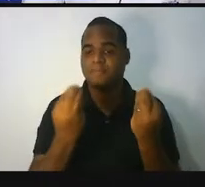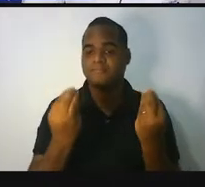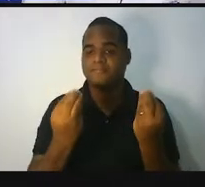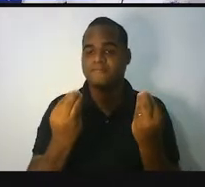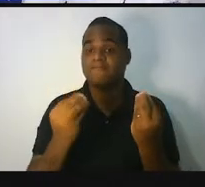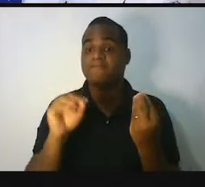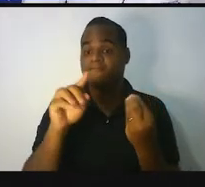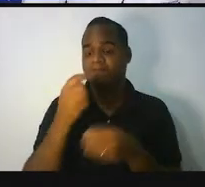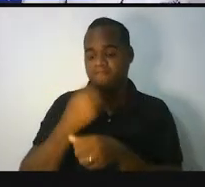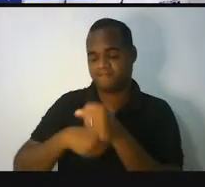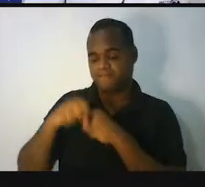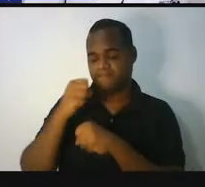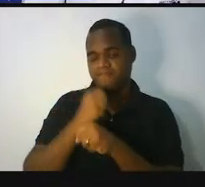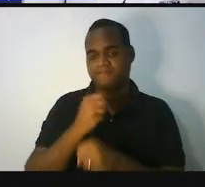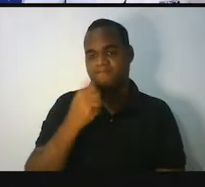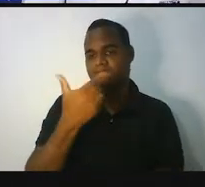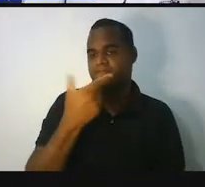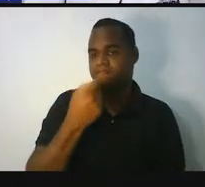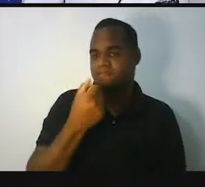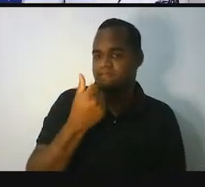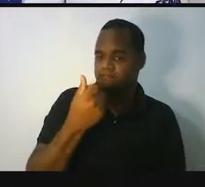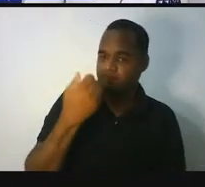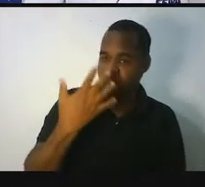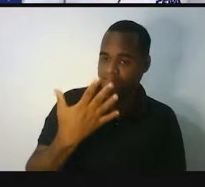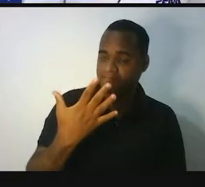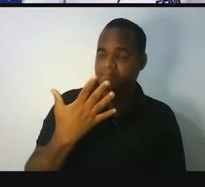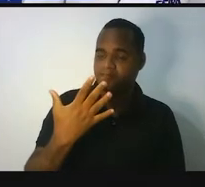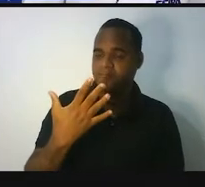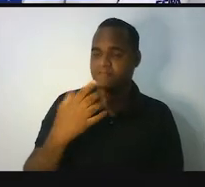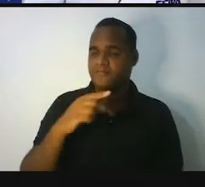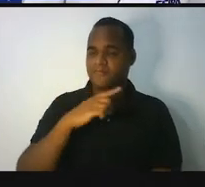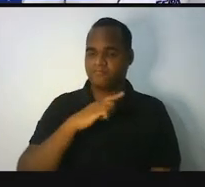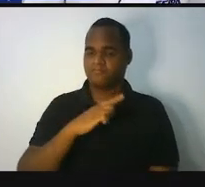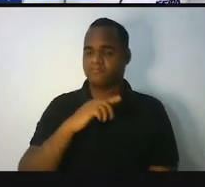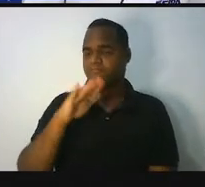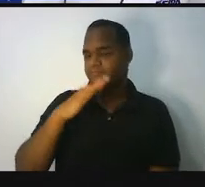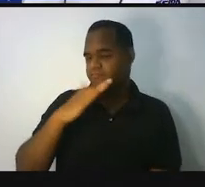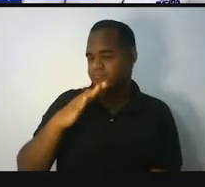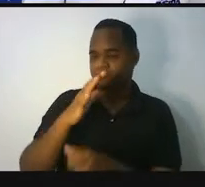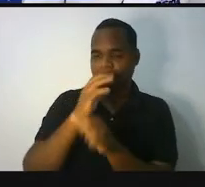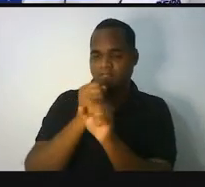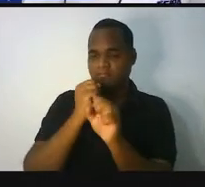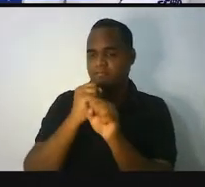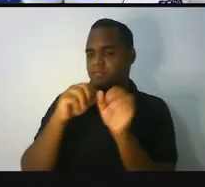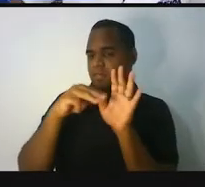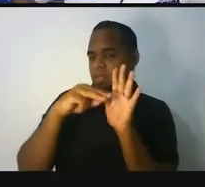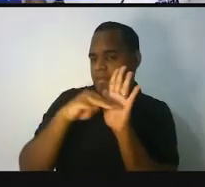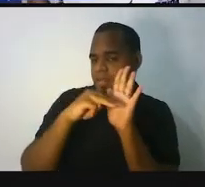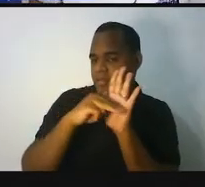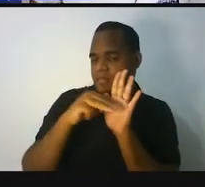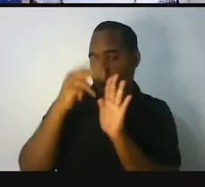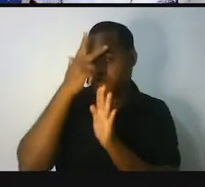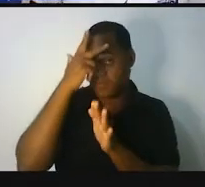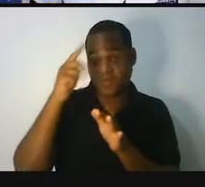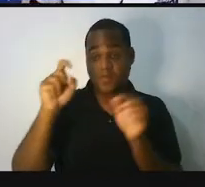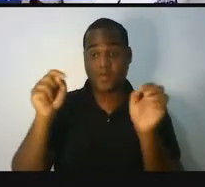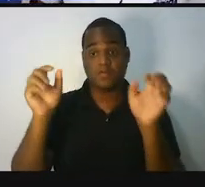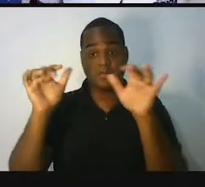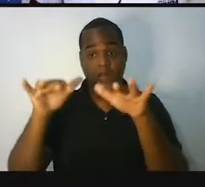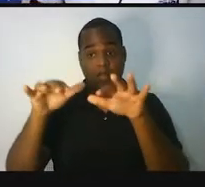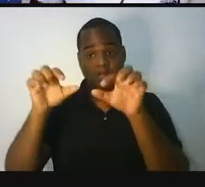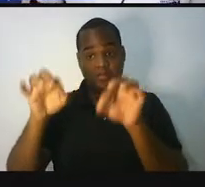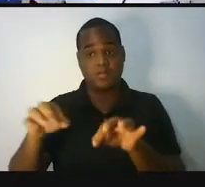em 2014 a África tinha aproximadamente morando nesse